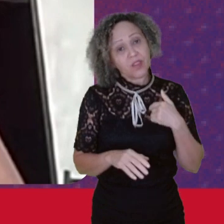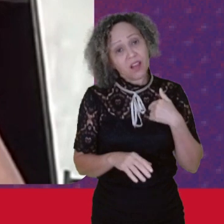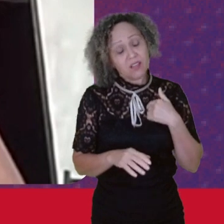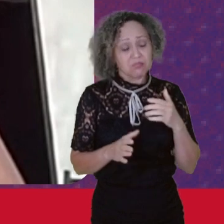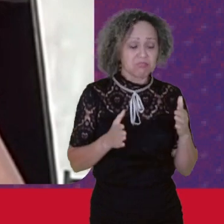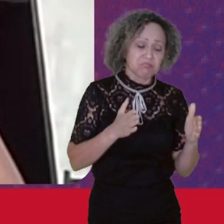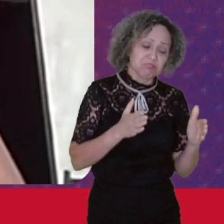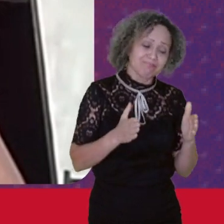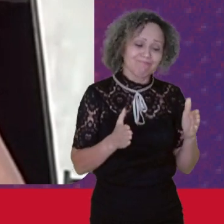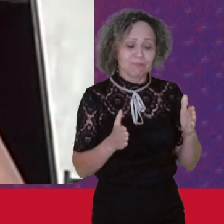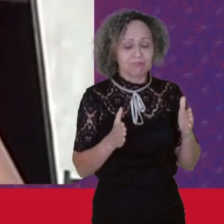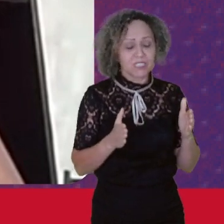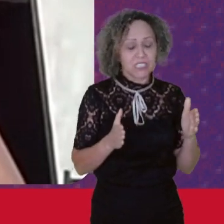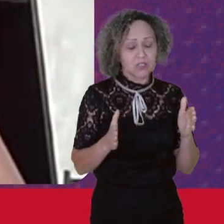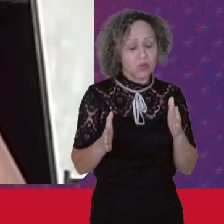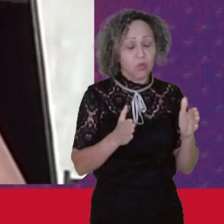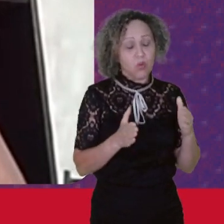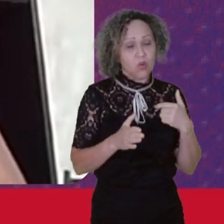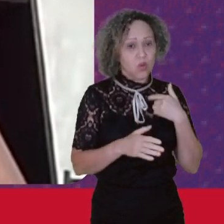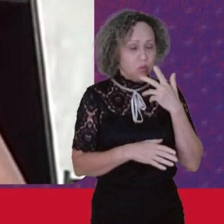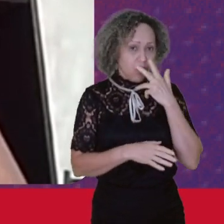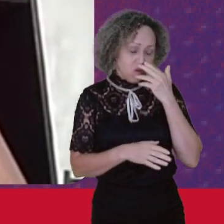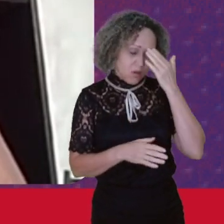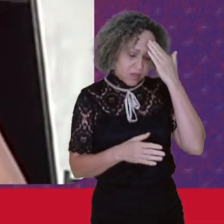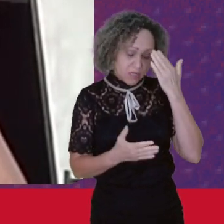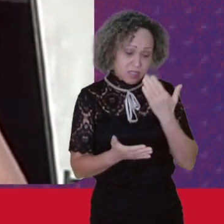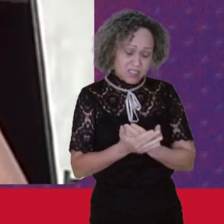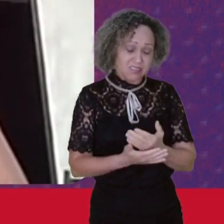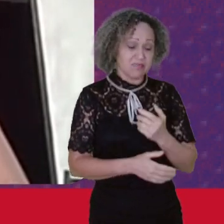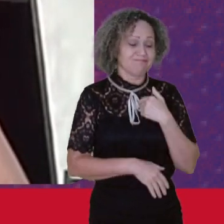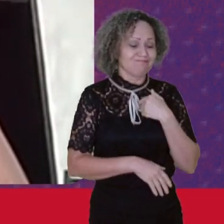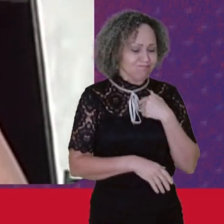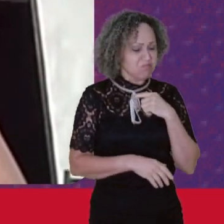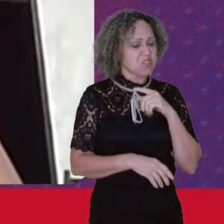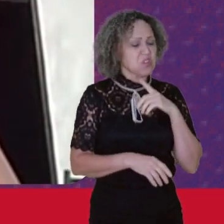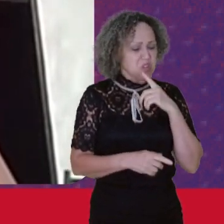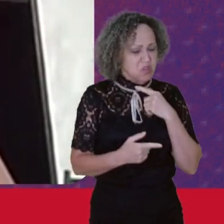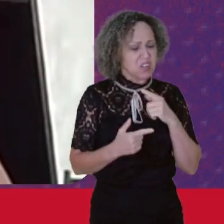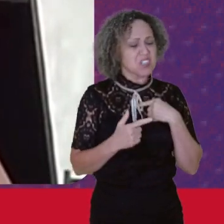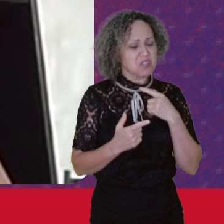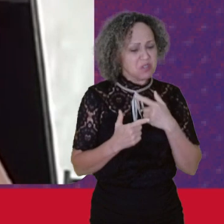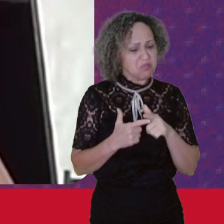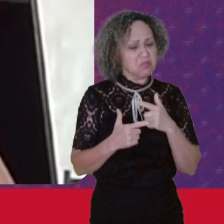seja Um certo Eu acredito que seja Racismo Porque